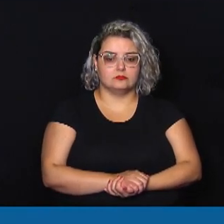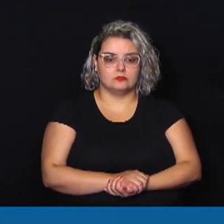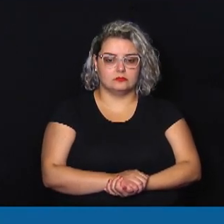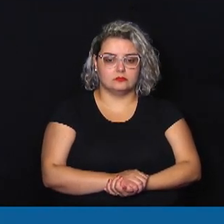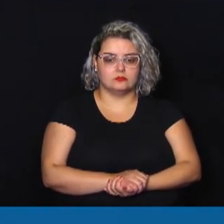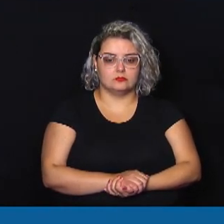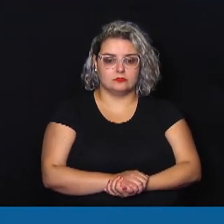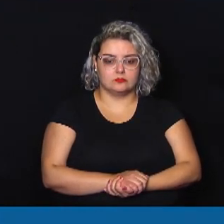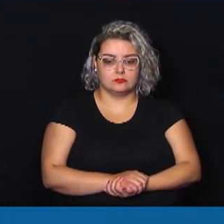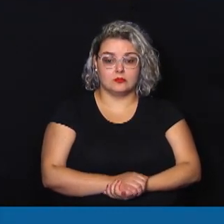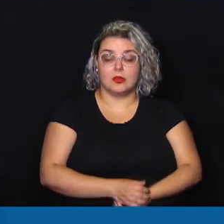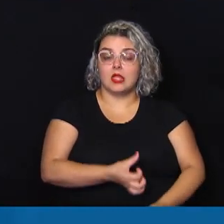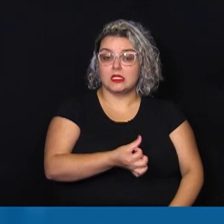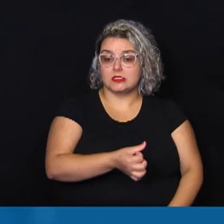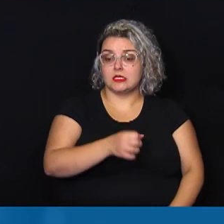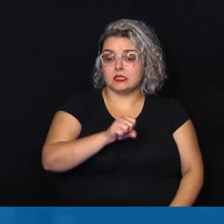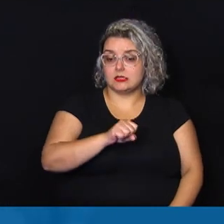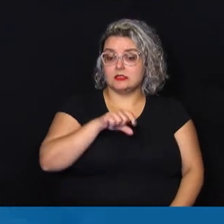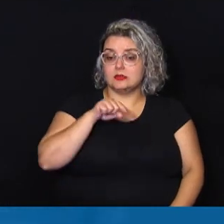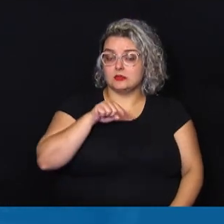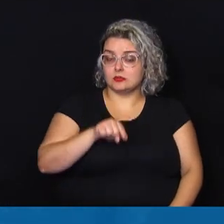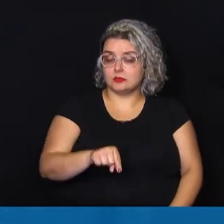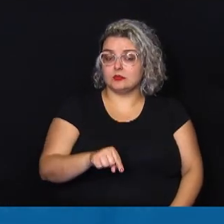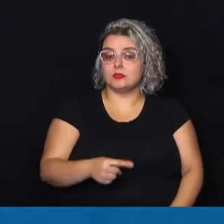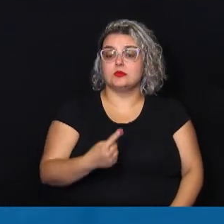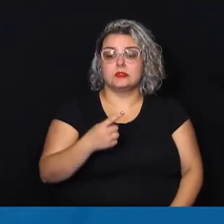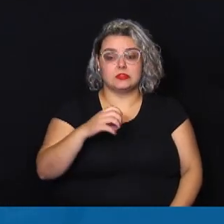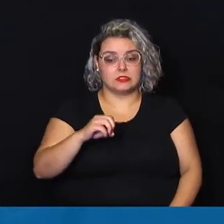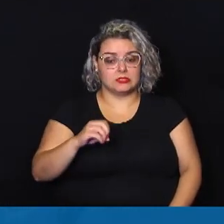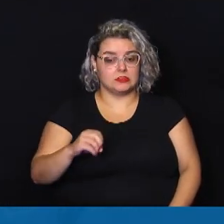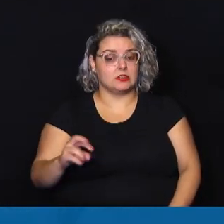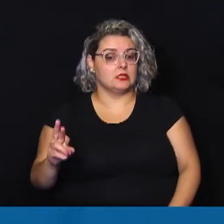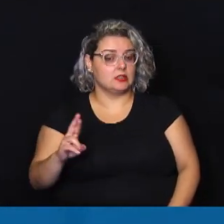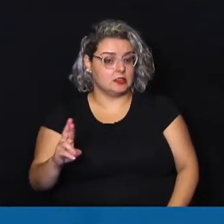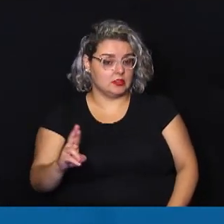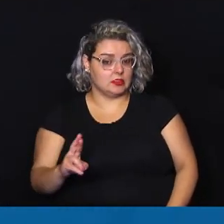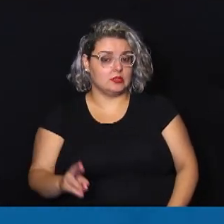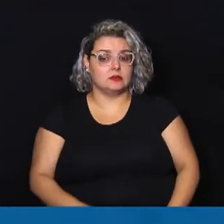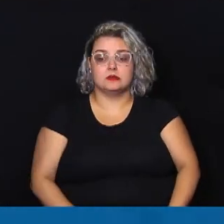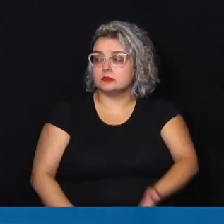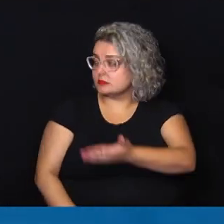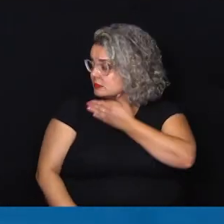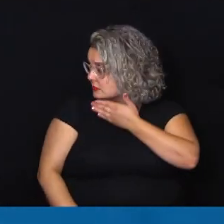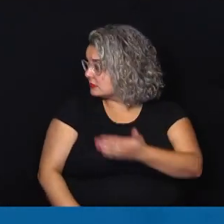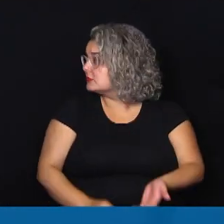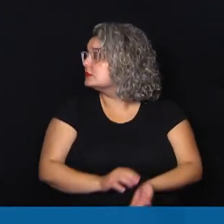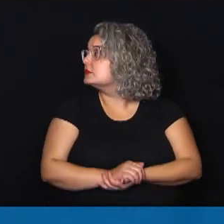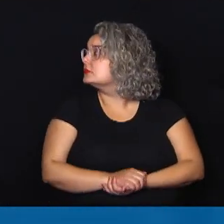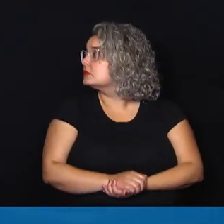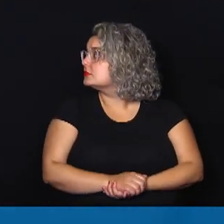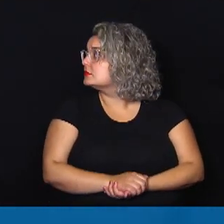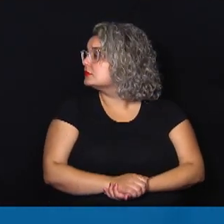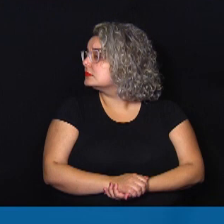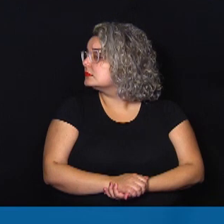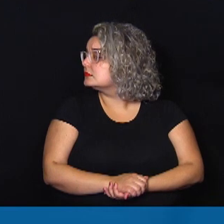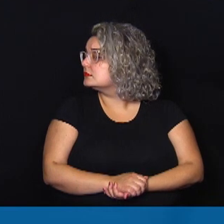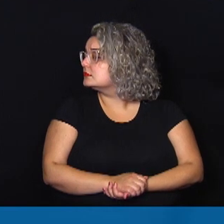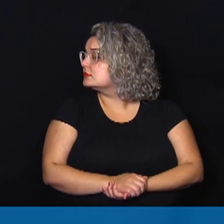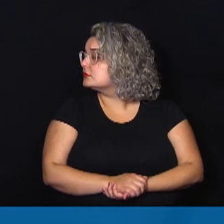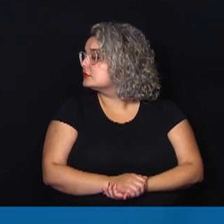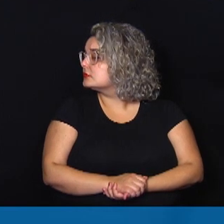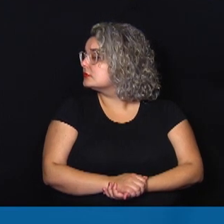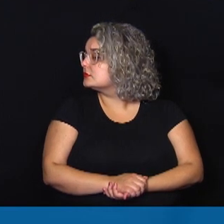R$ 68 mil e 100 reais para investimento em climatização nas seguintes unidades de saúde, São